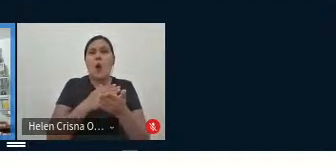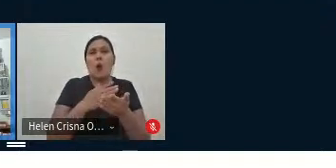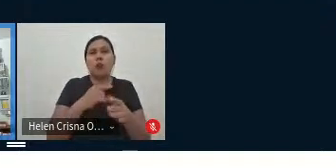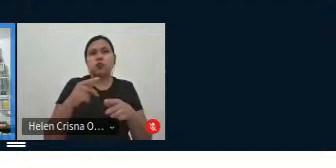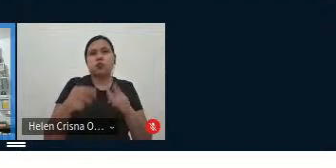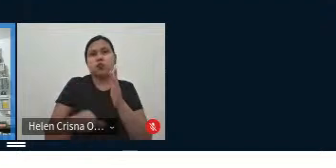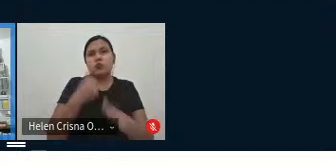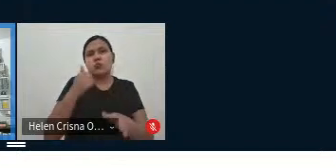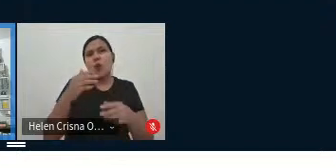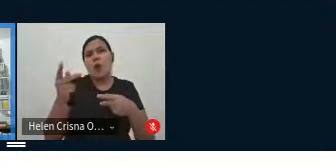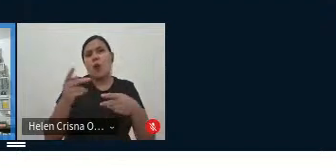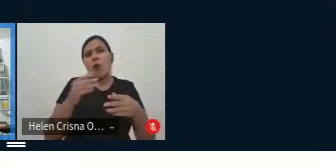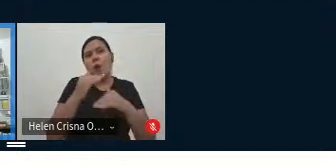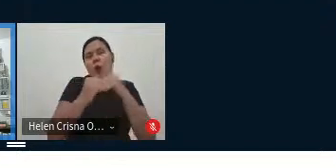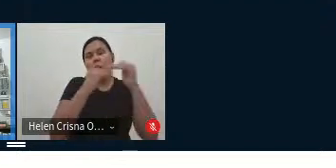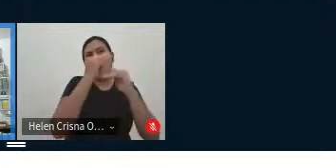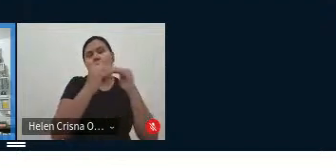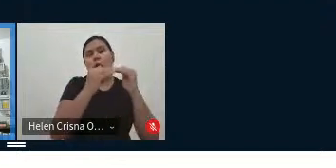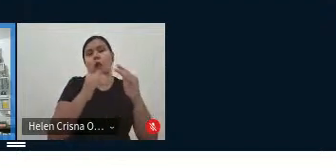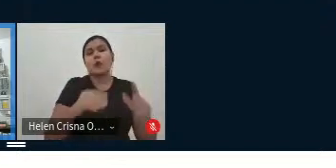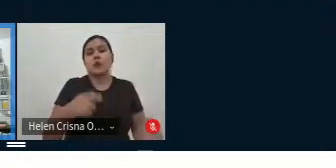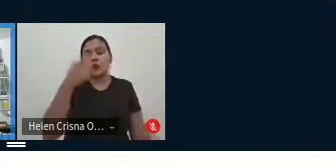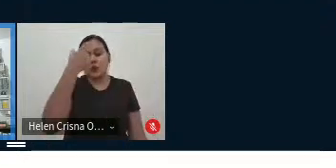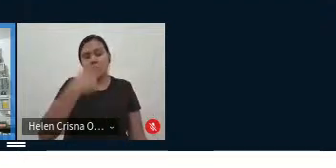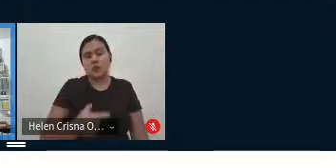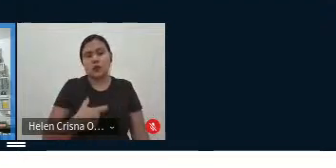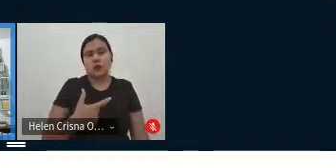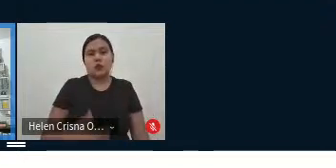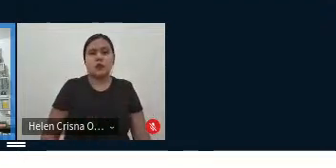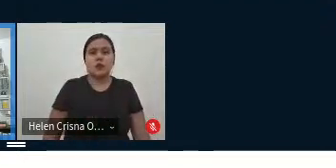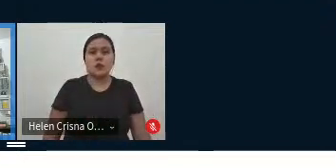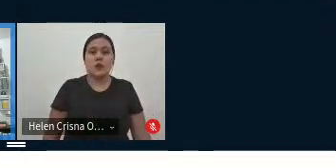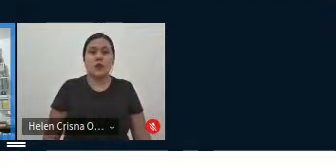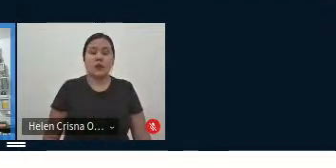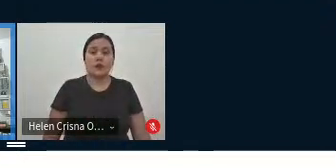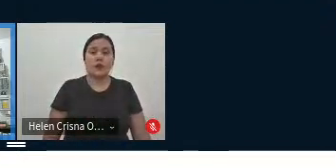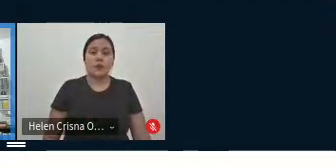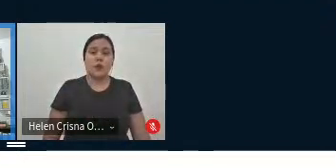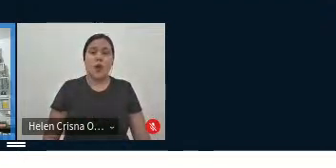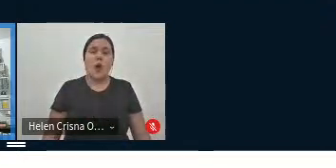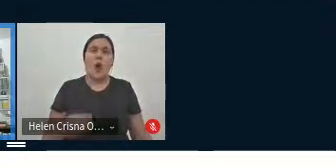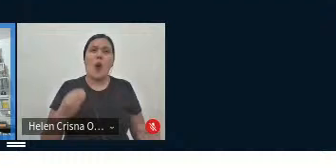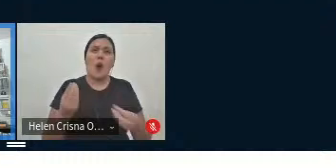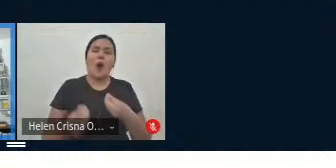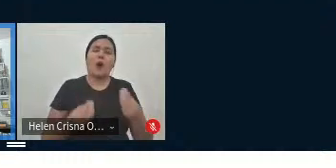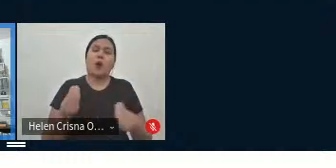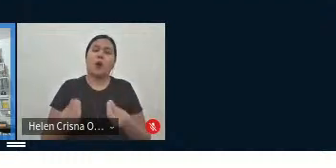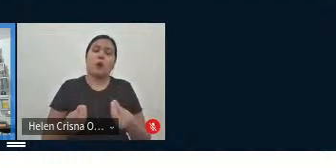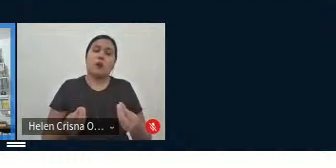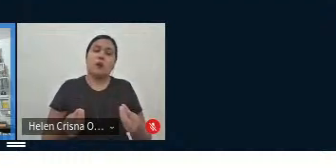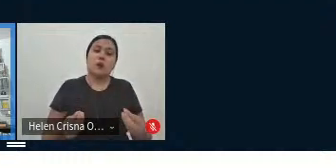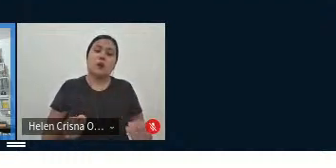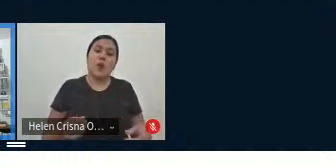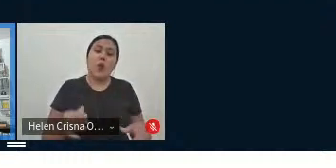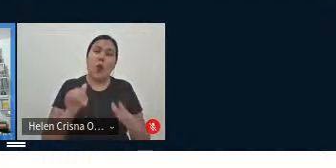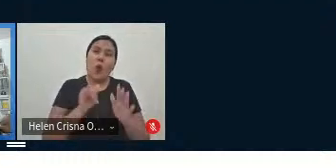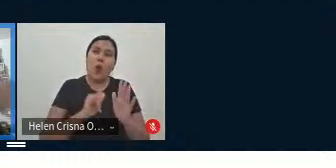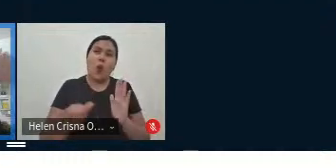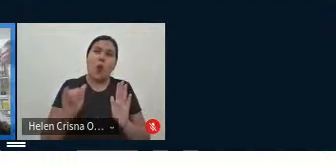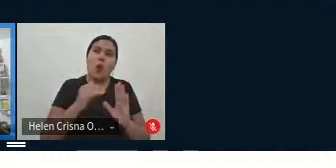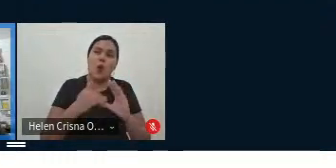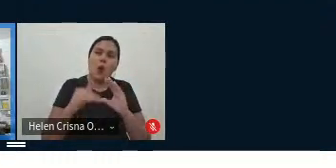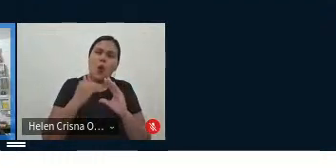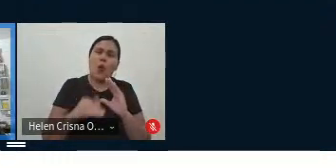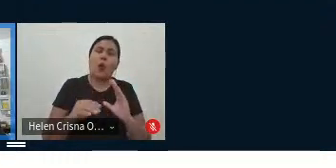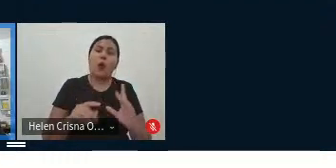de Osmanins, né? Então, ele dá já um prenúncio do que será um anúncio, um prenúncio